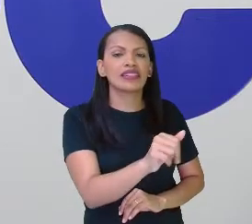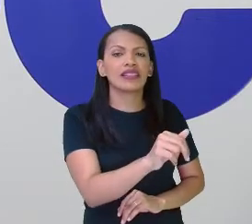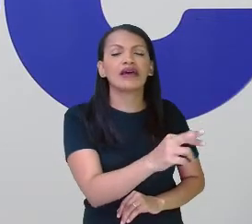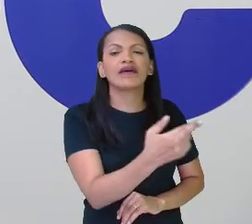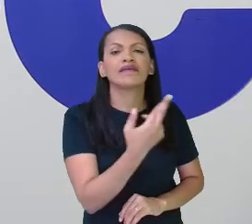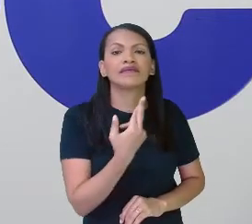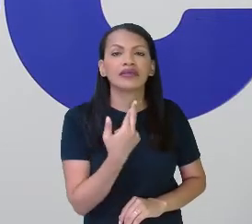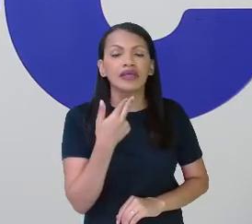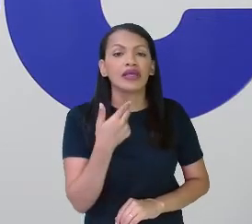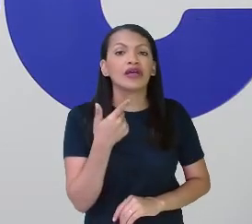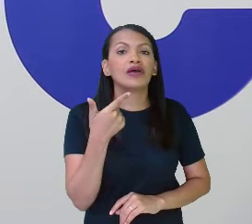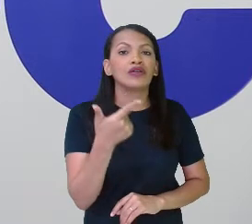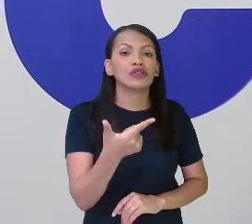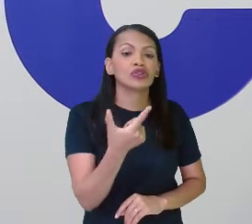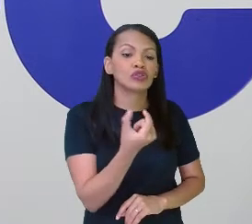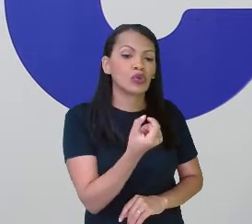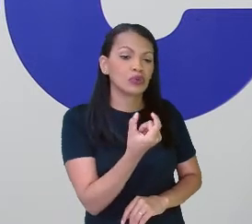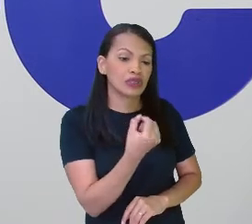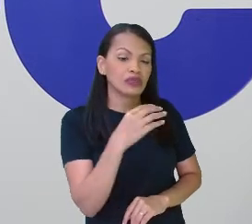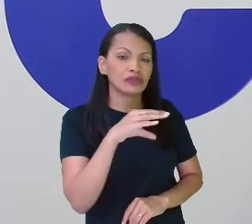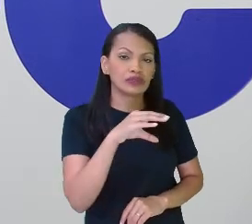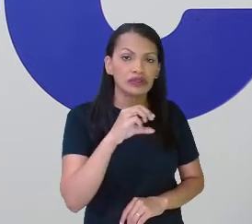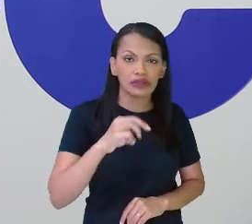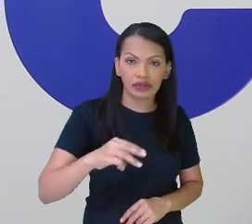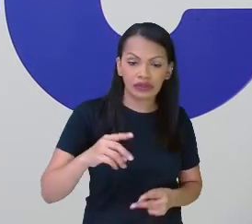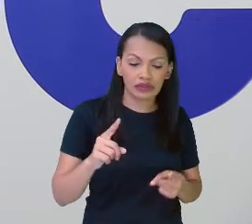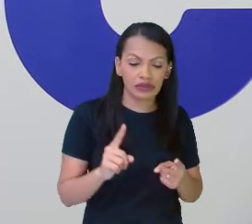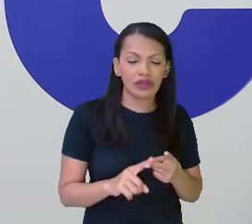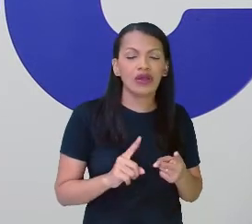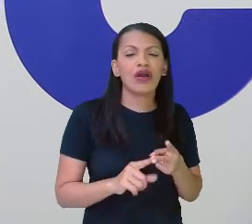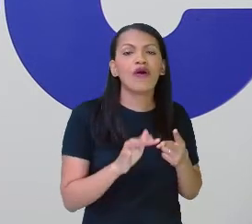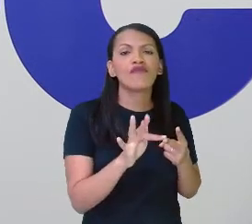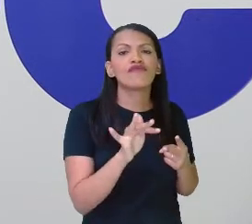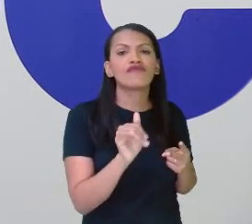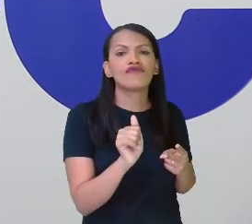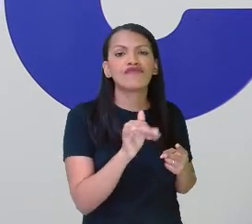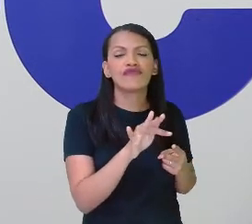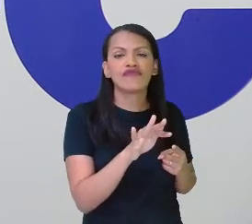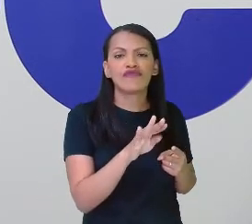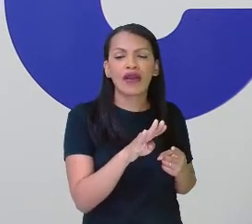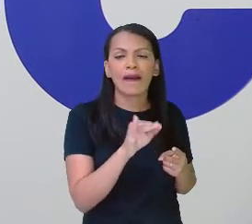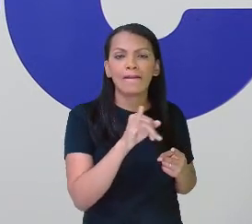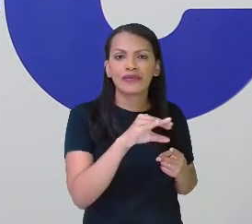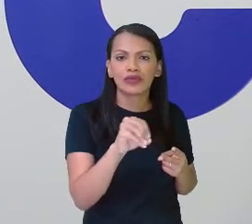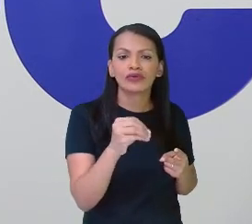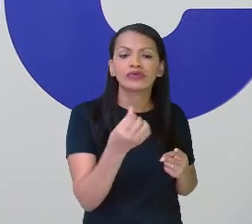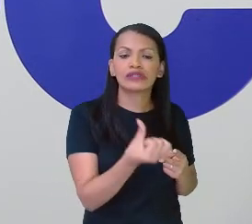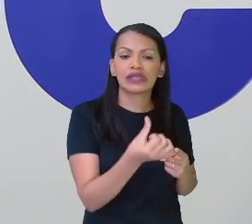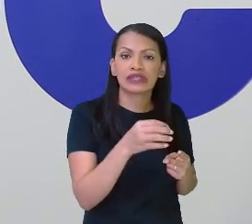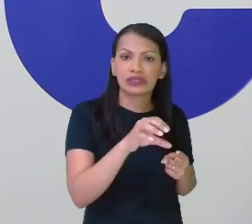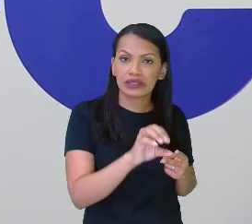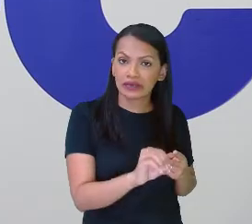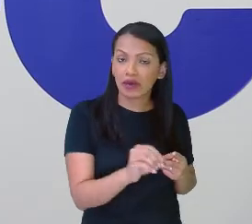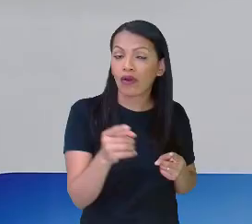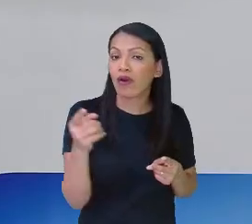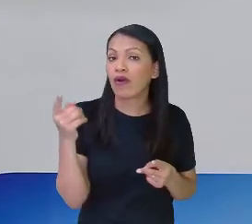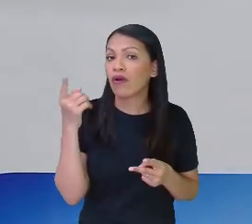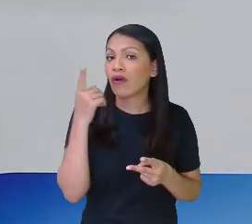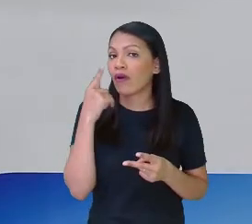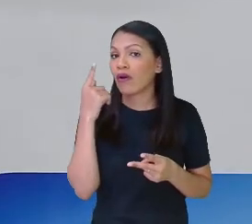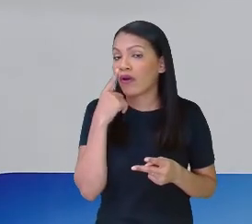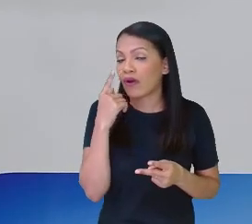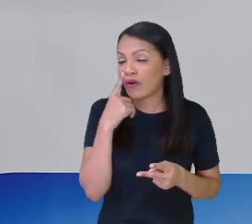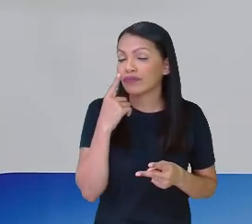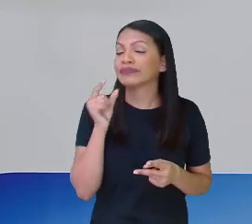200 centímetros e o Fábio colocou 60 metros, professora Márcia. Vamos embora. A resposta é em centímetros, viu?